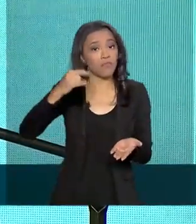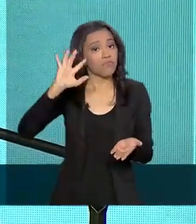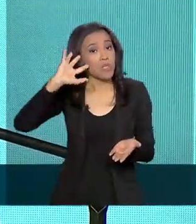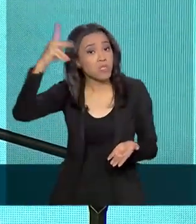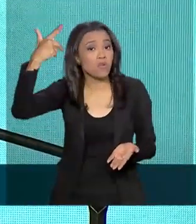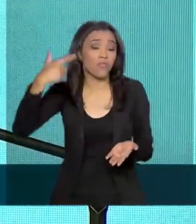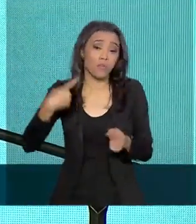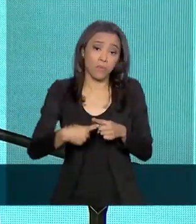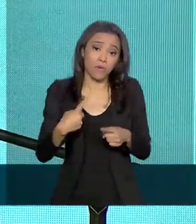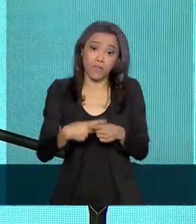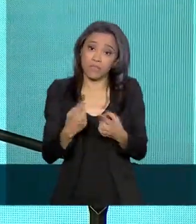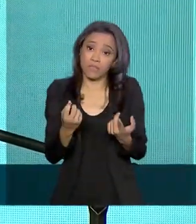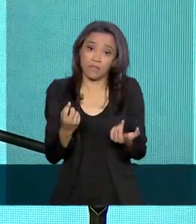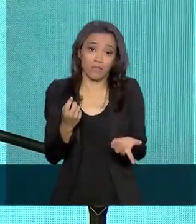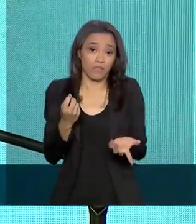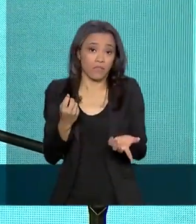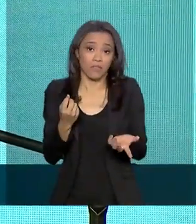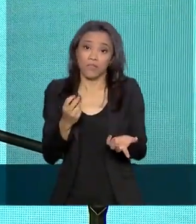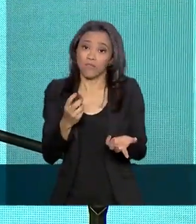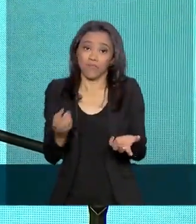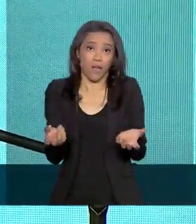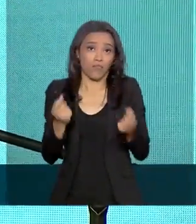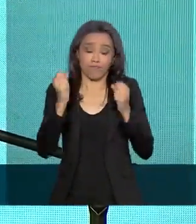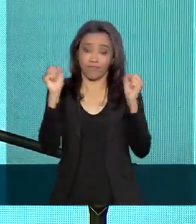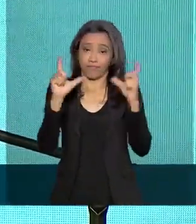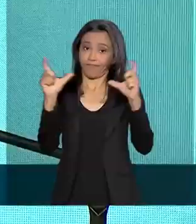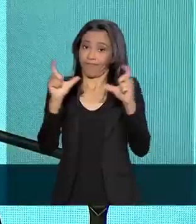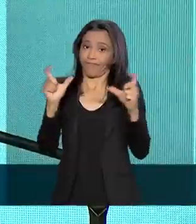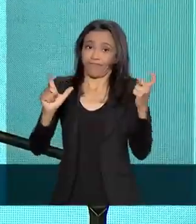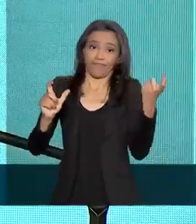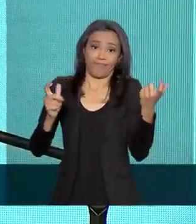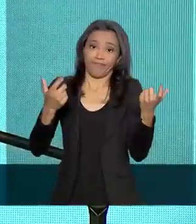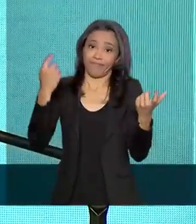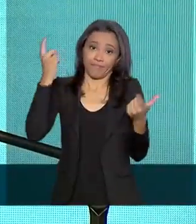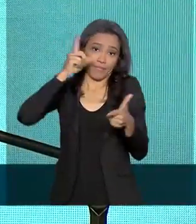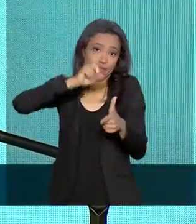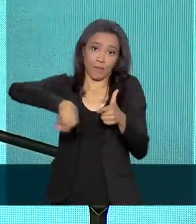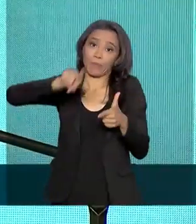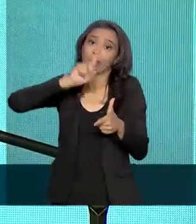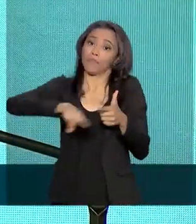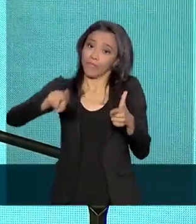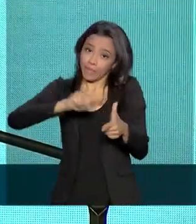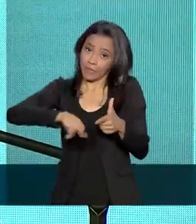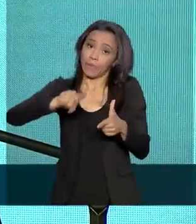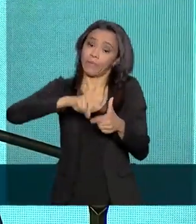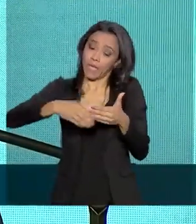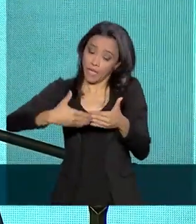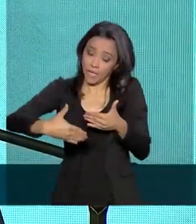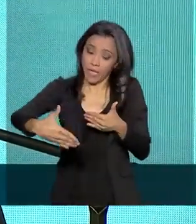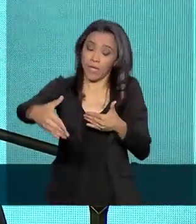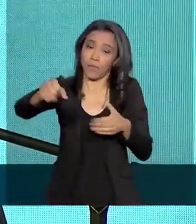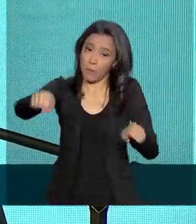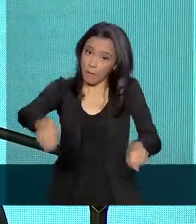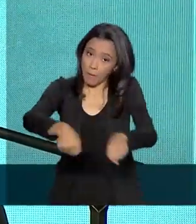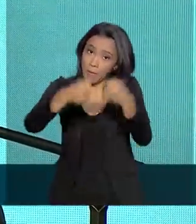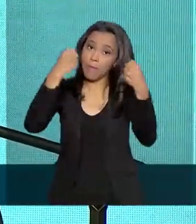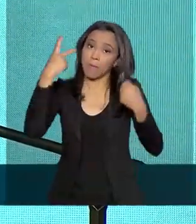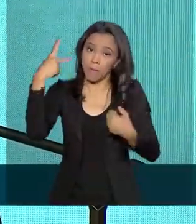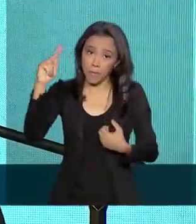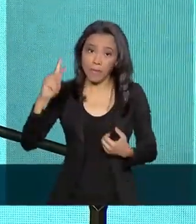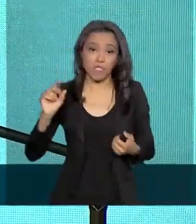isso. Porque o caos está aí ao lado deles, se não fizerem esse tipo de reforma.